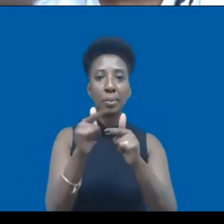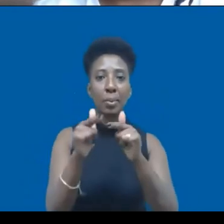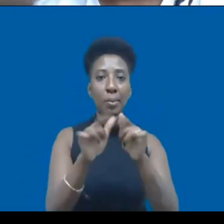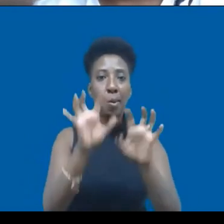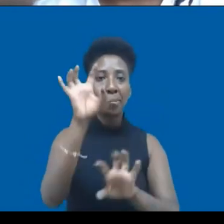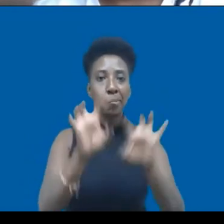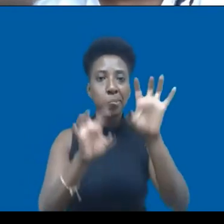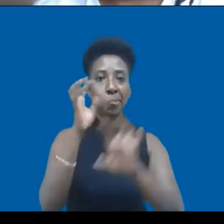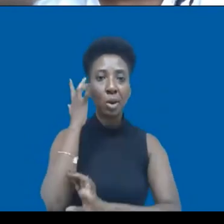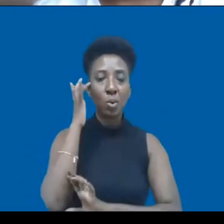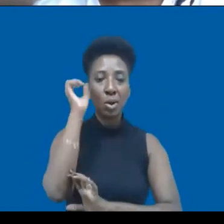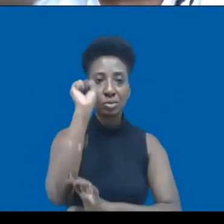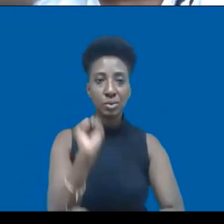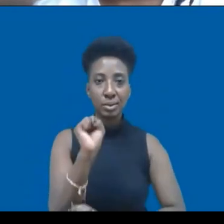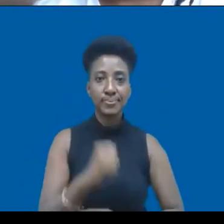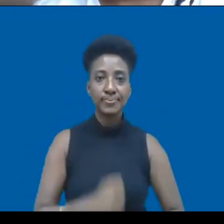Acho que sim.